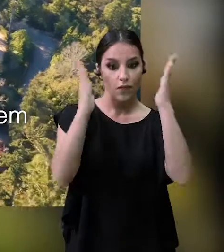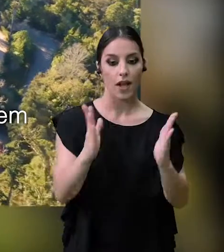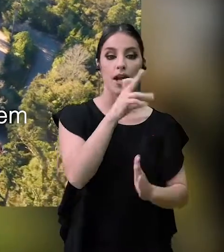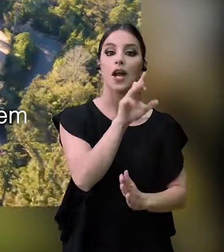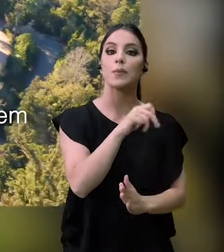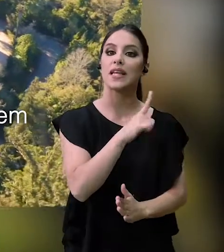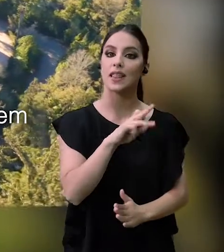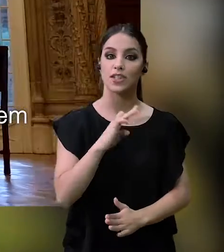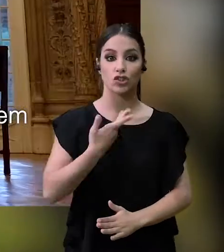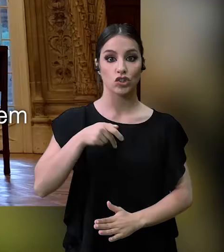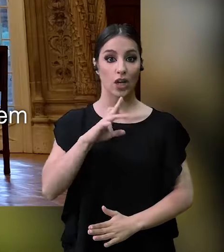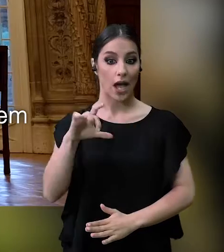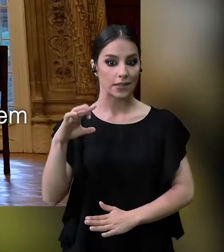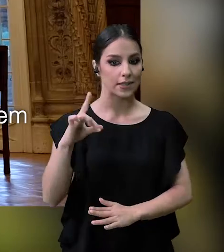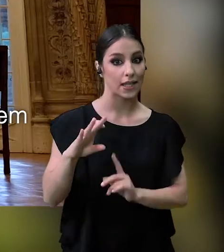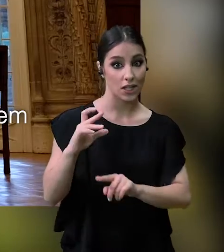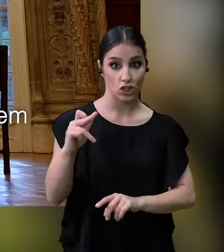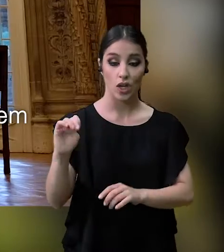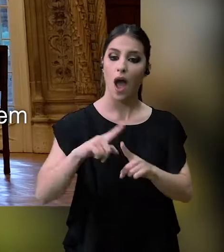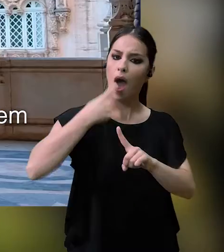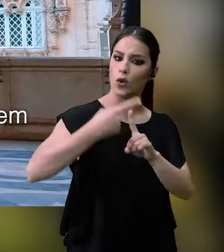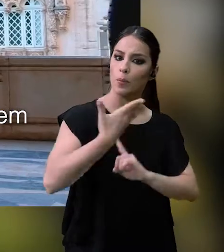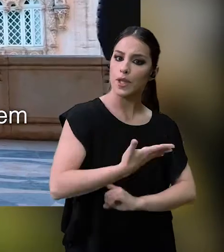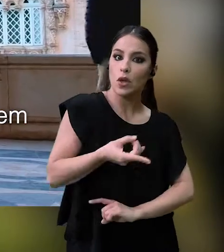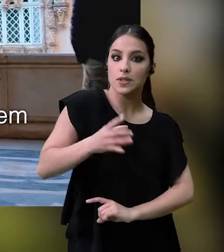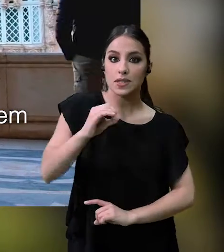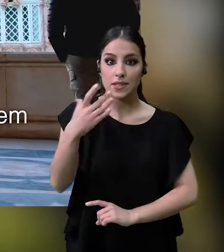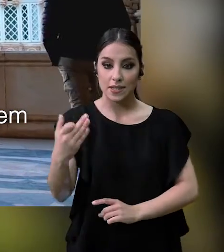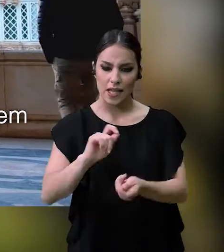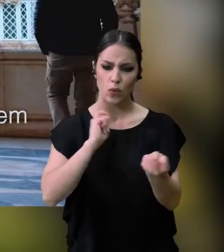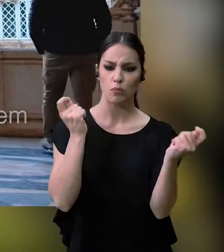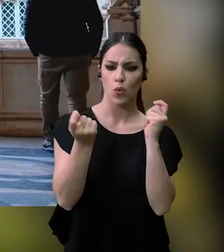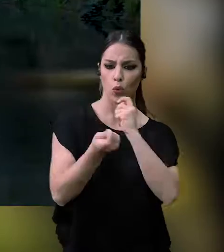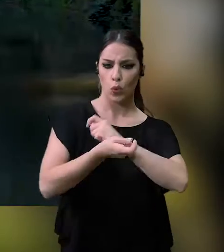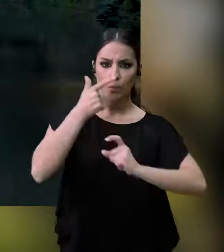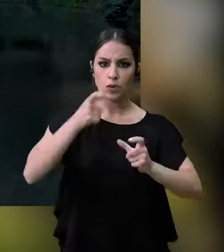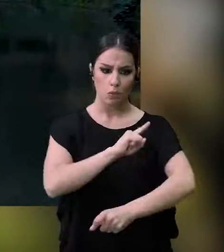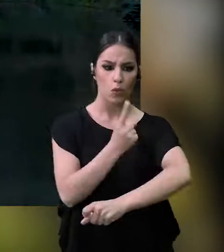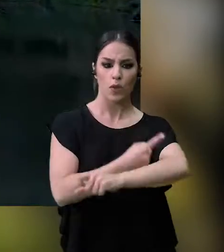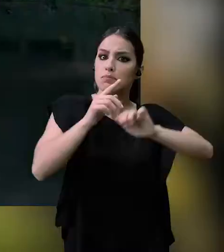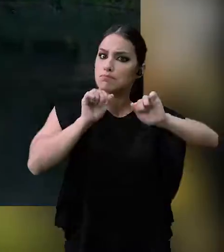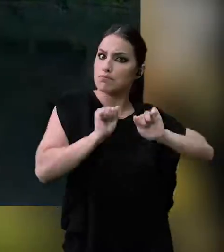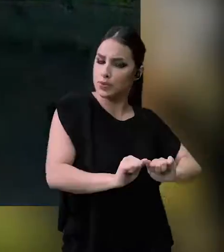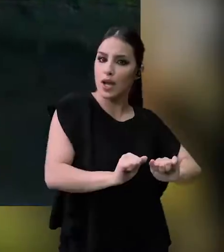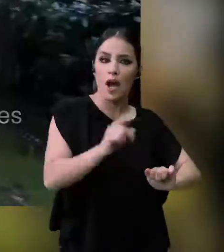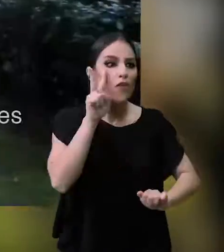Carmelitas Descalças e transformado em 1907 em Palácio para Retreio da Aristocracia